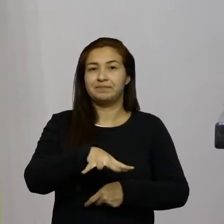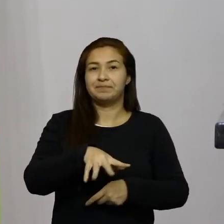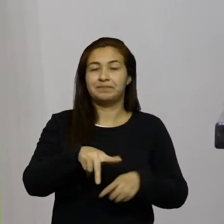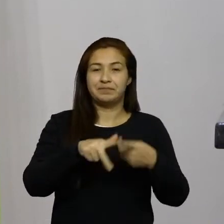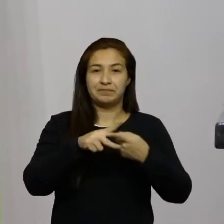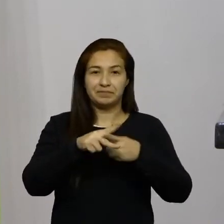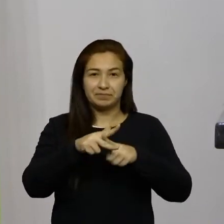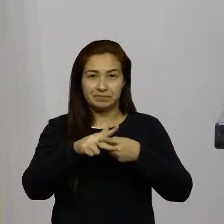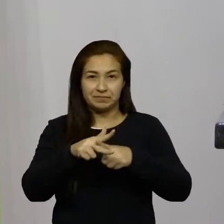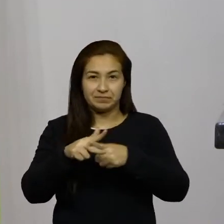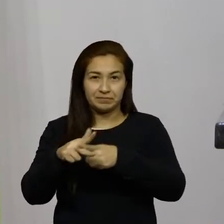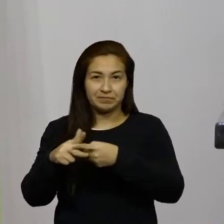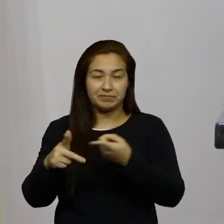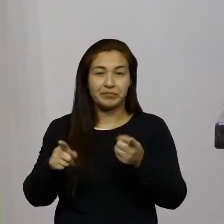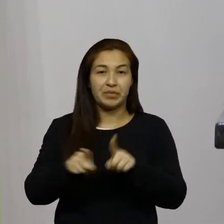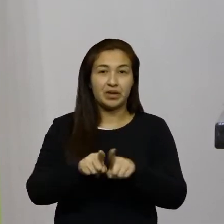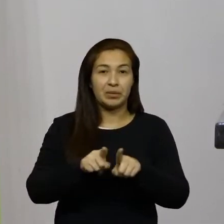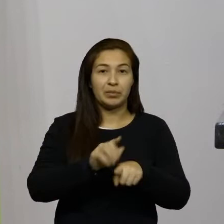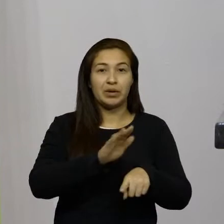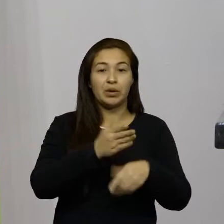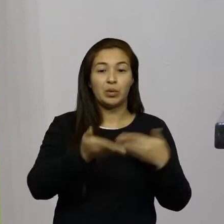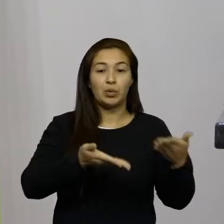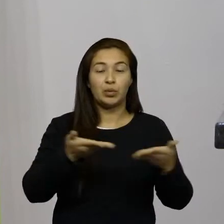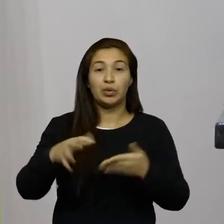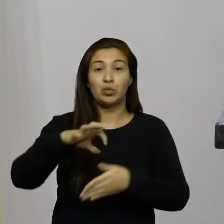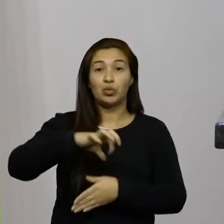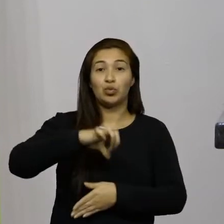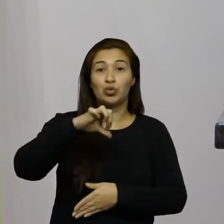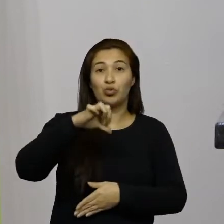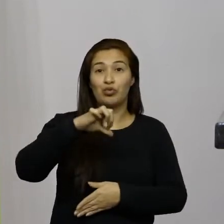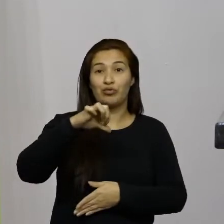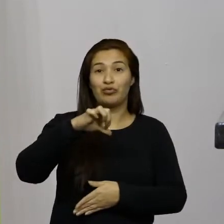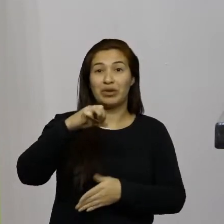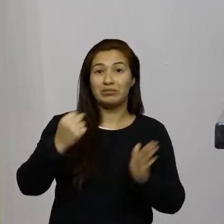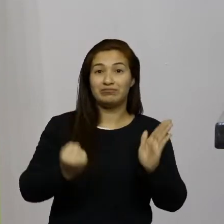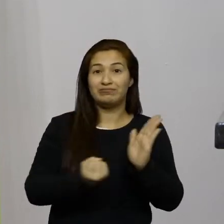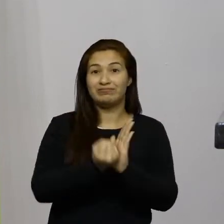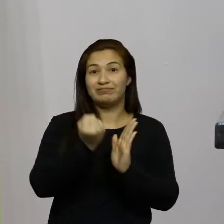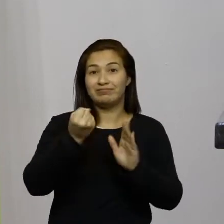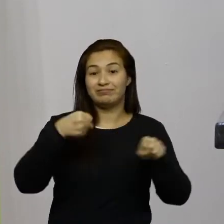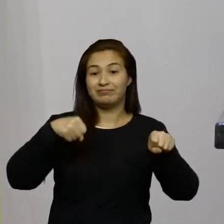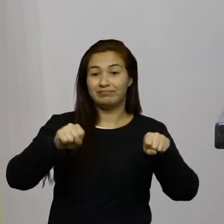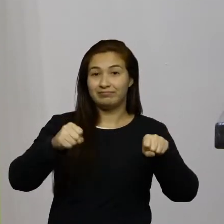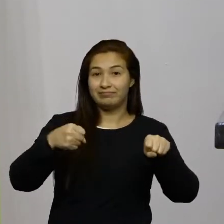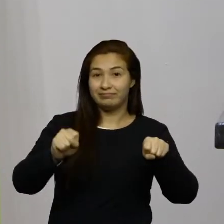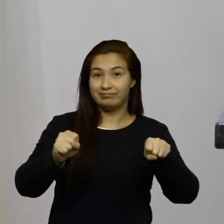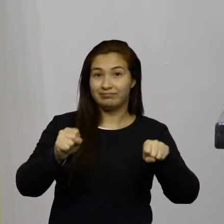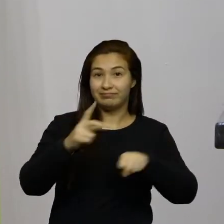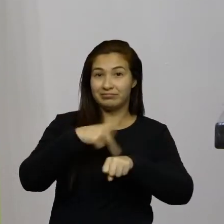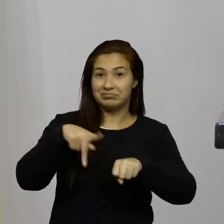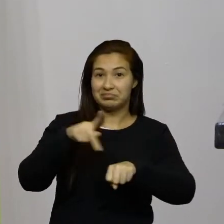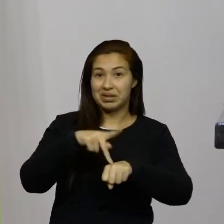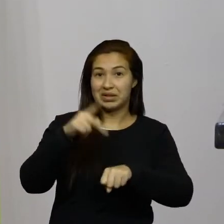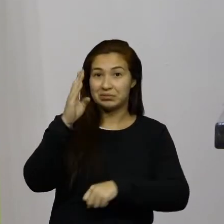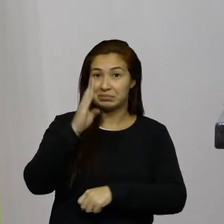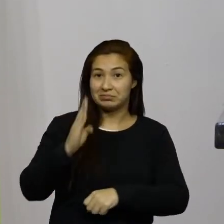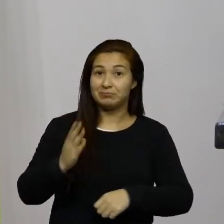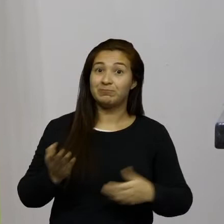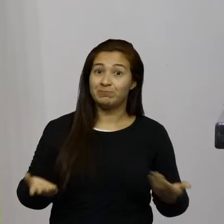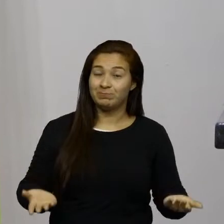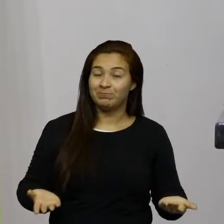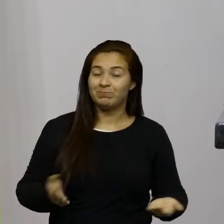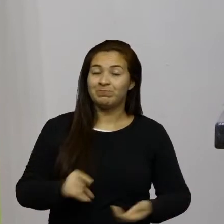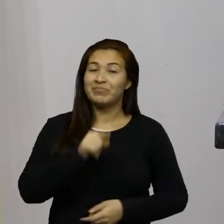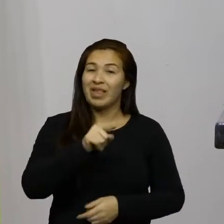atendendo a nove marcas de motocicletas no nosso país nobres colegas esta